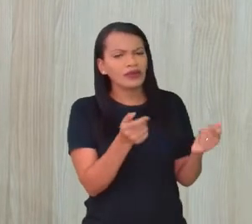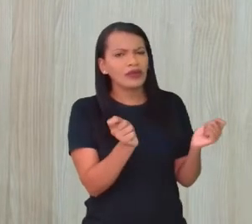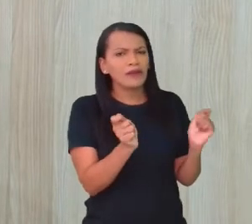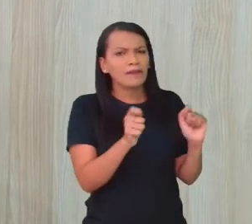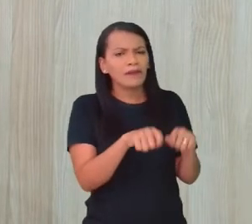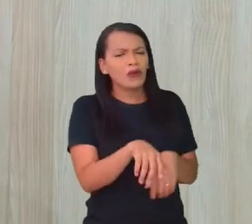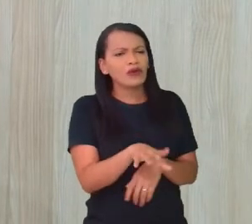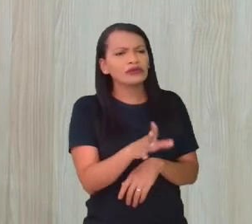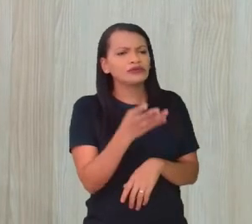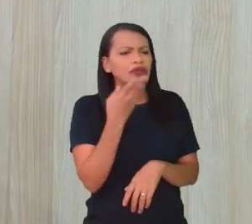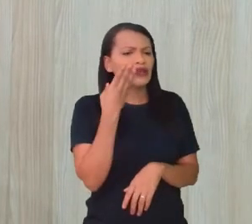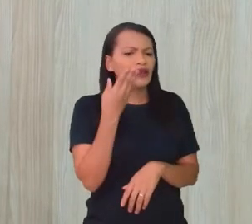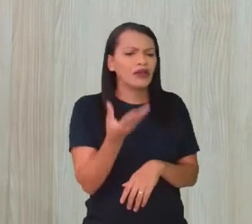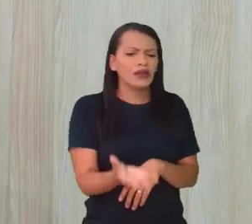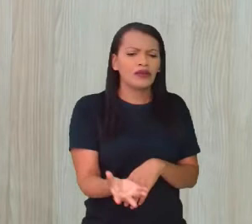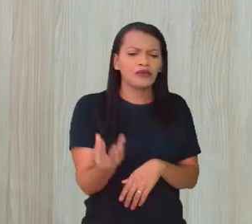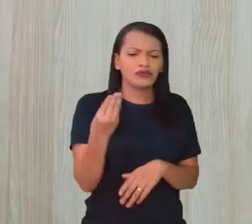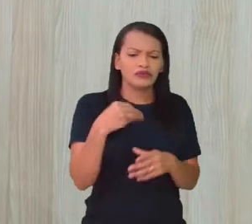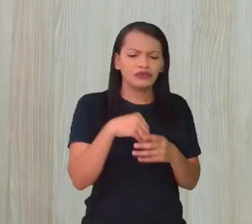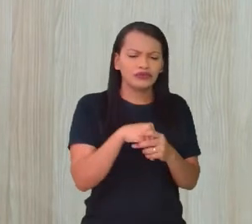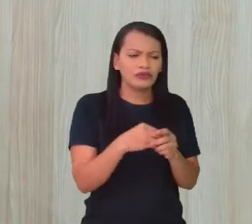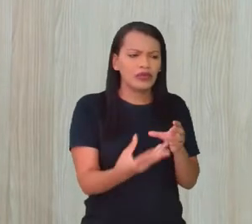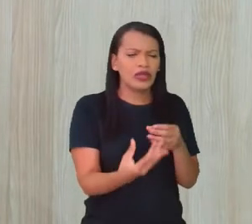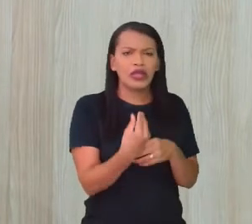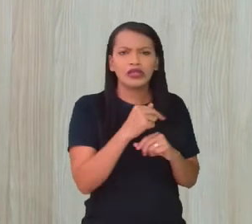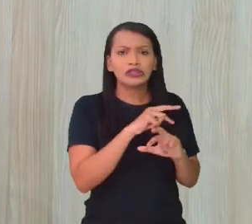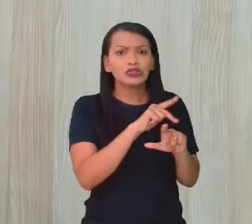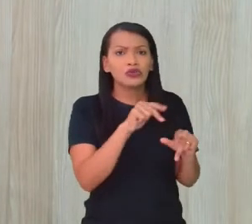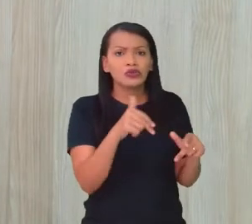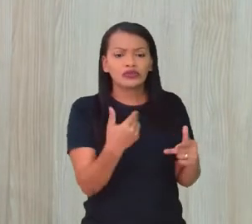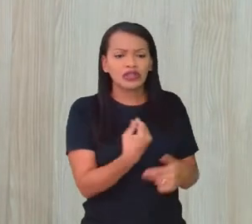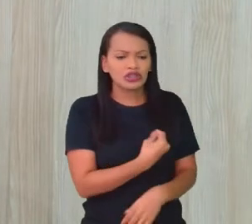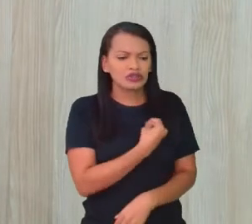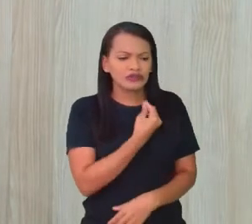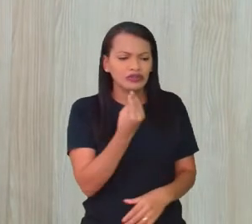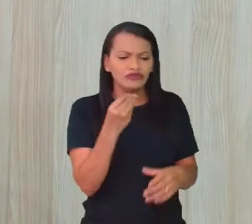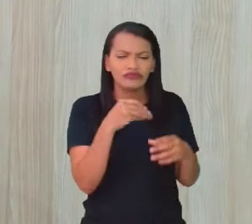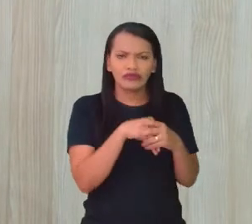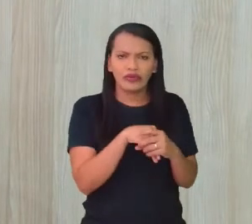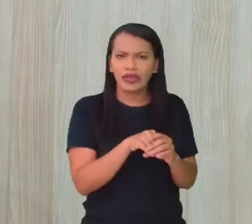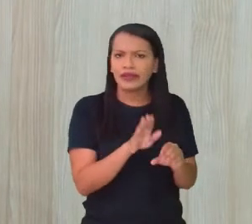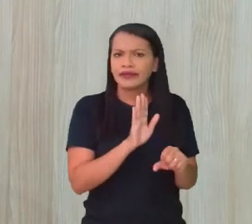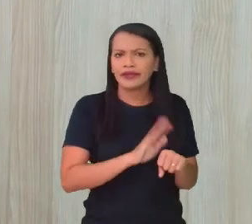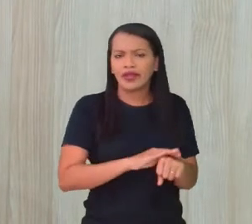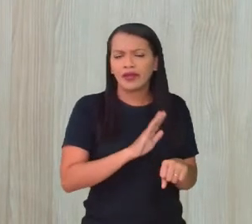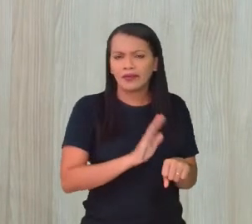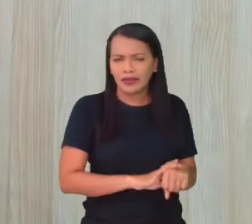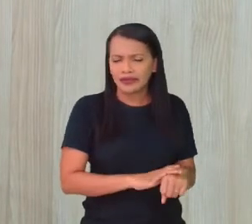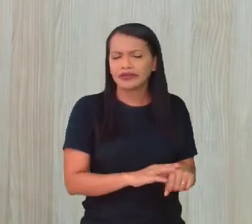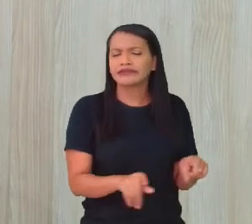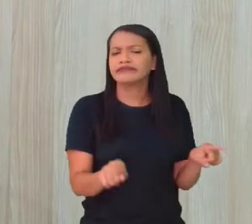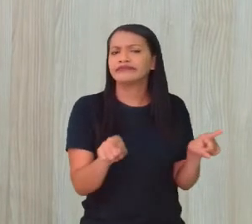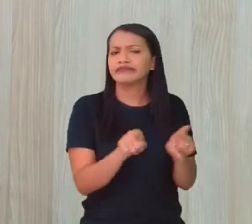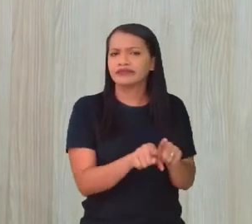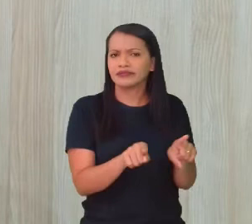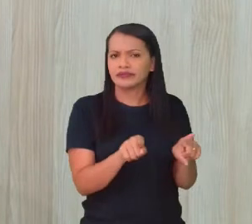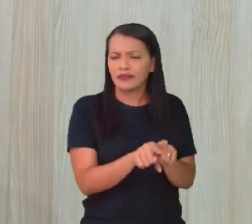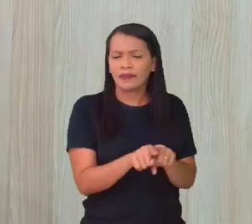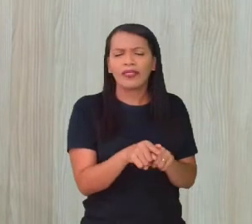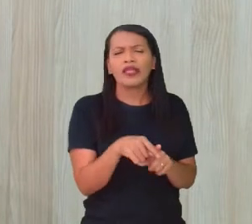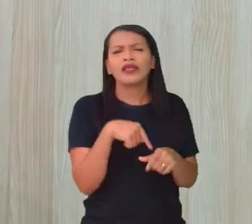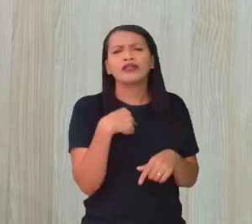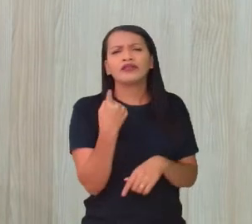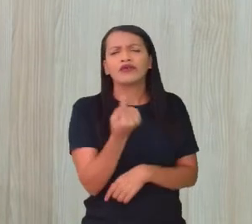pode abrigar toda essa vida, né? Que existe. E a gente depende dele. Infelizmente, a gente